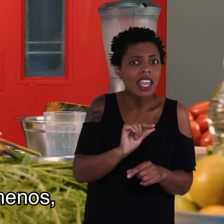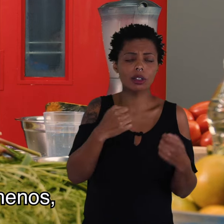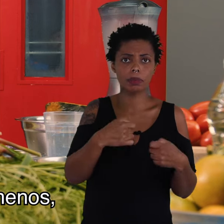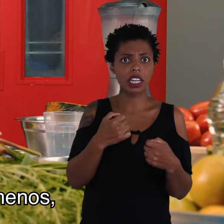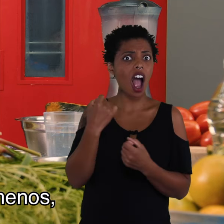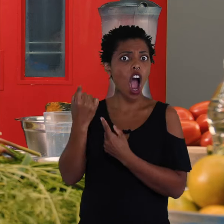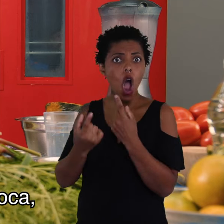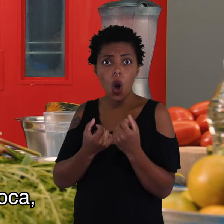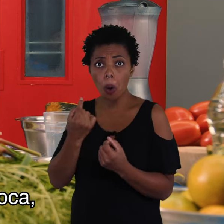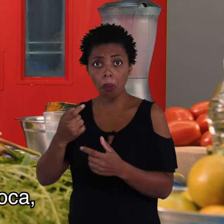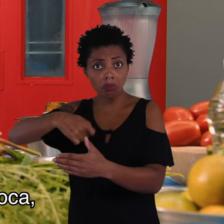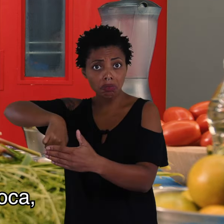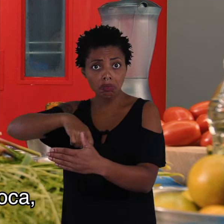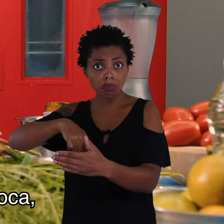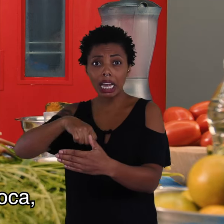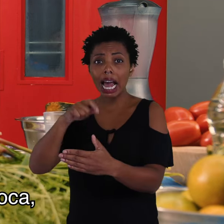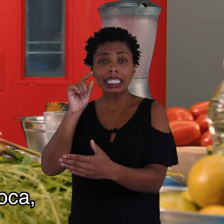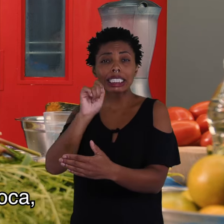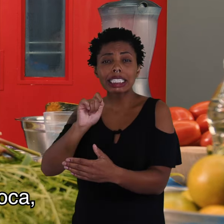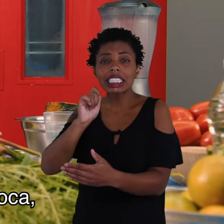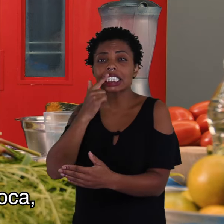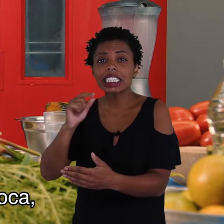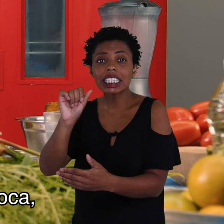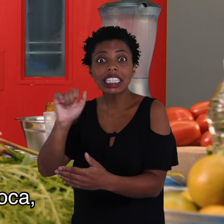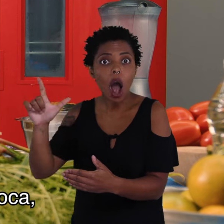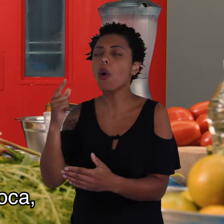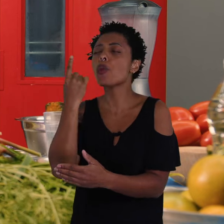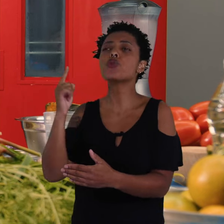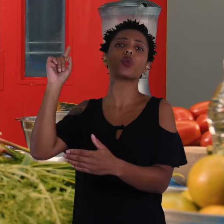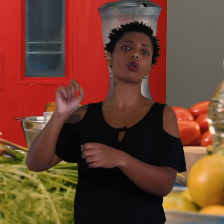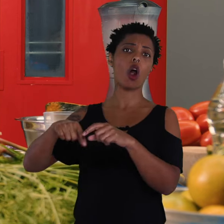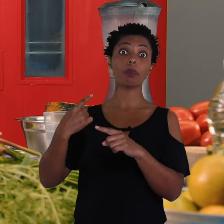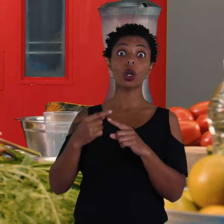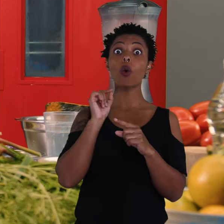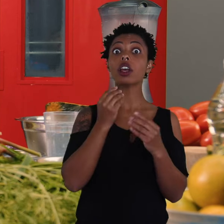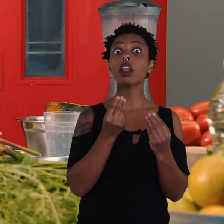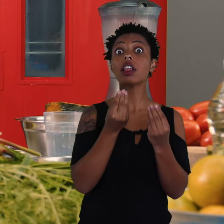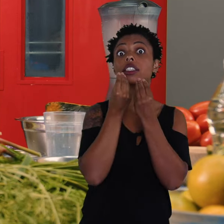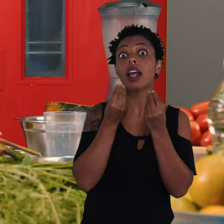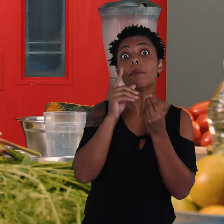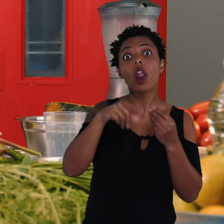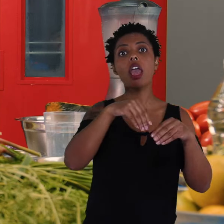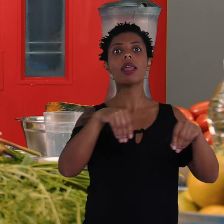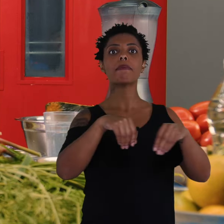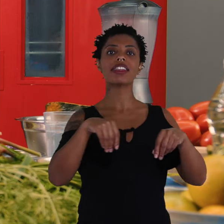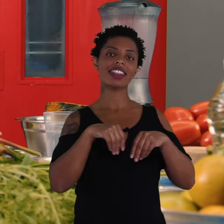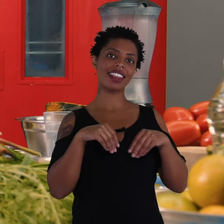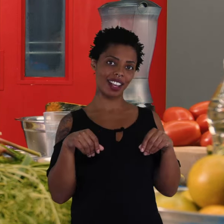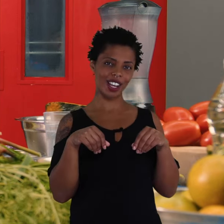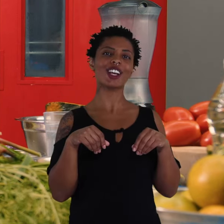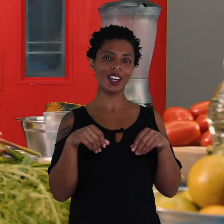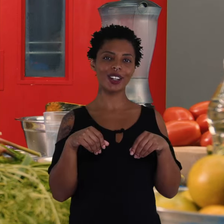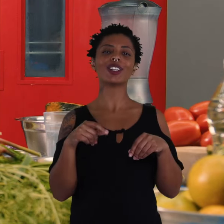tem que colocar menos. Em algumas receitas o sal é a última coisa que a gente coloca, porque o que dá sabor para a comida são todas as